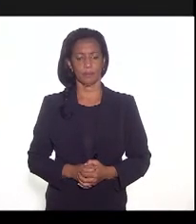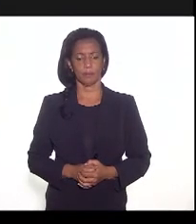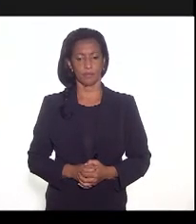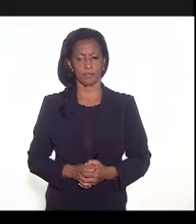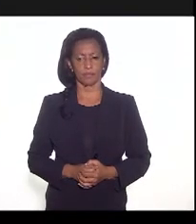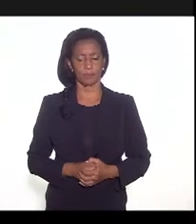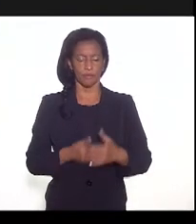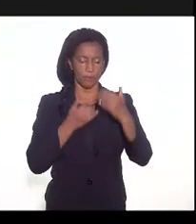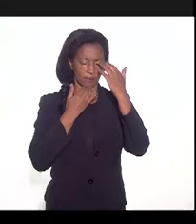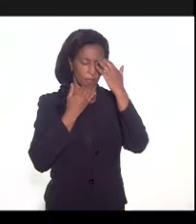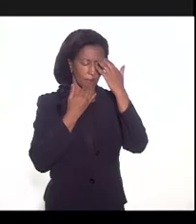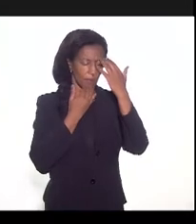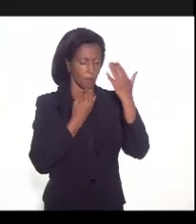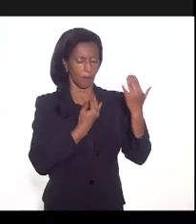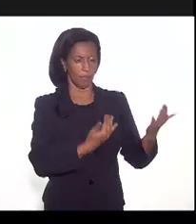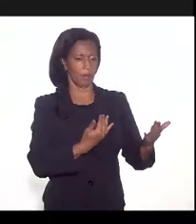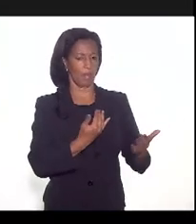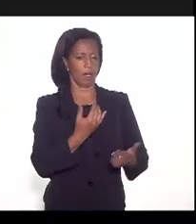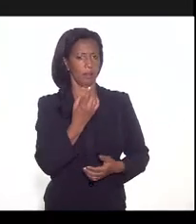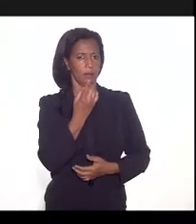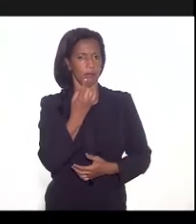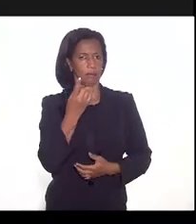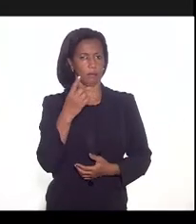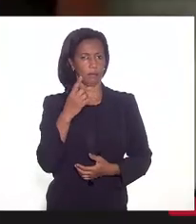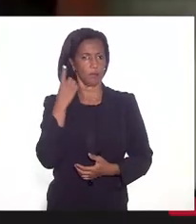Obrigado, deputado Luiz Paulo.